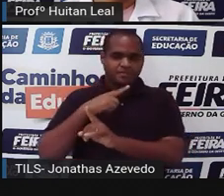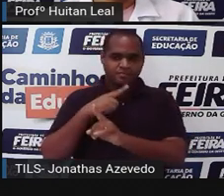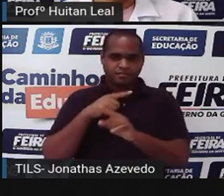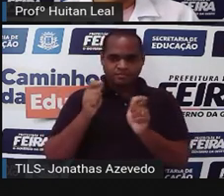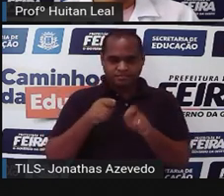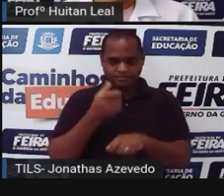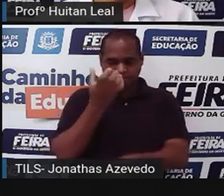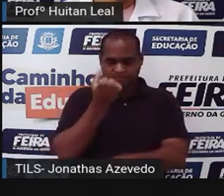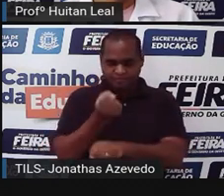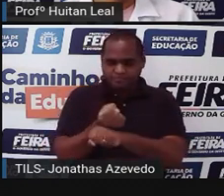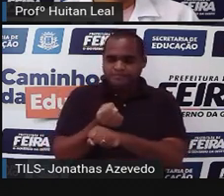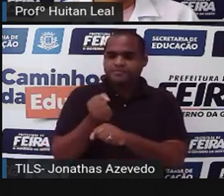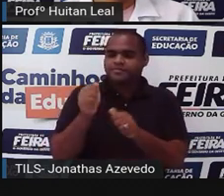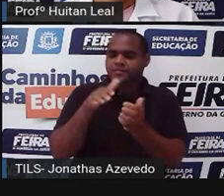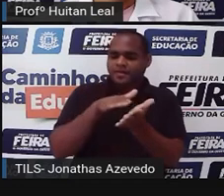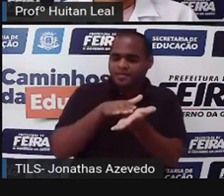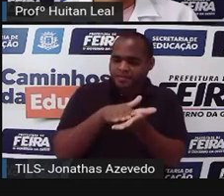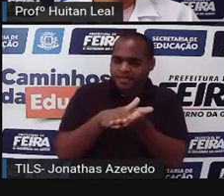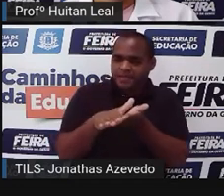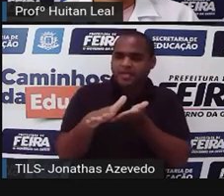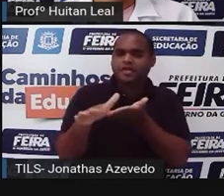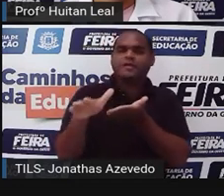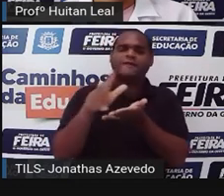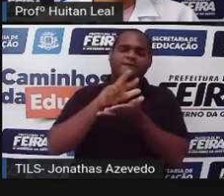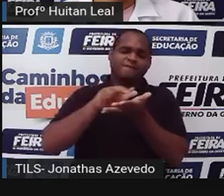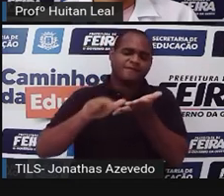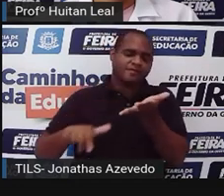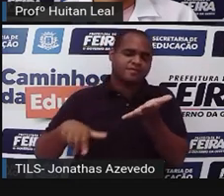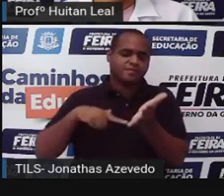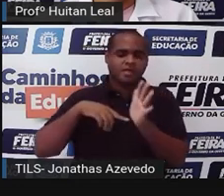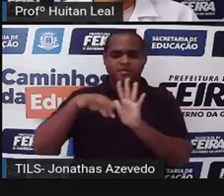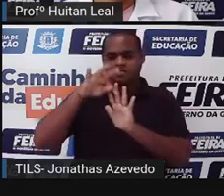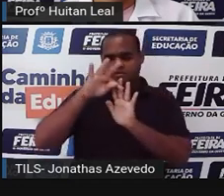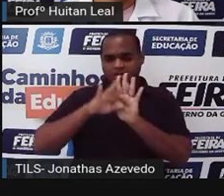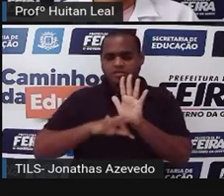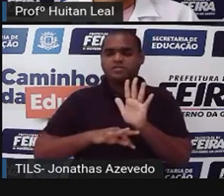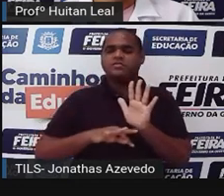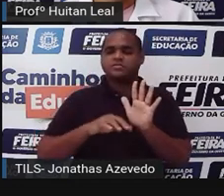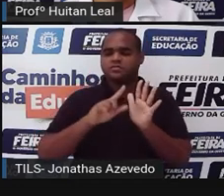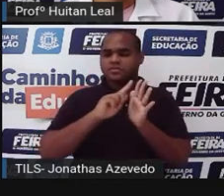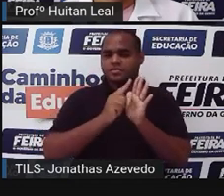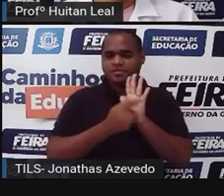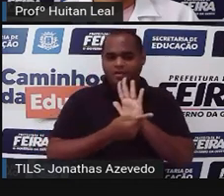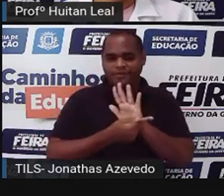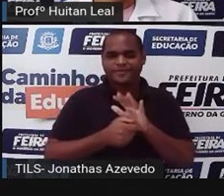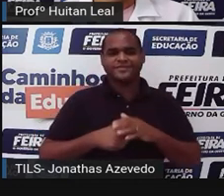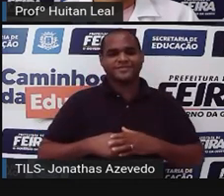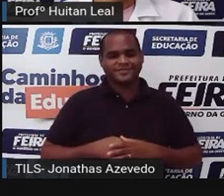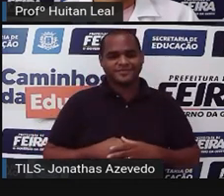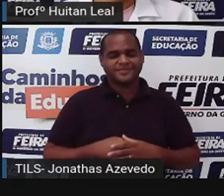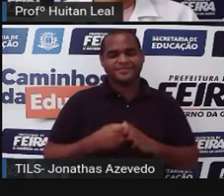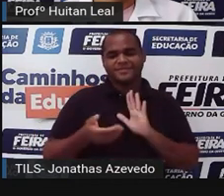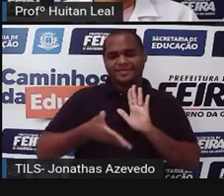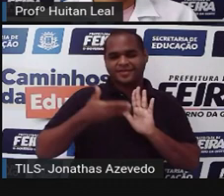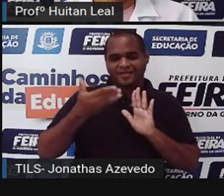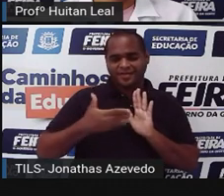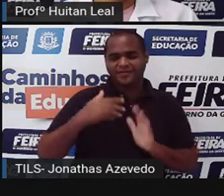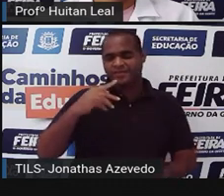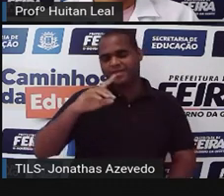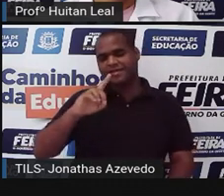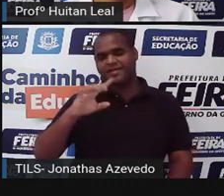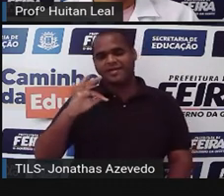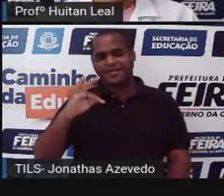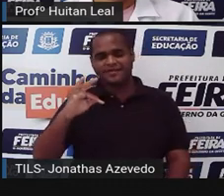baixar, imprimir diversos tipos de textos. Você vai encontrar livros em PDF,